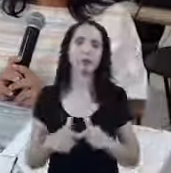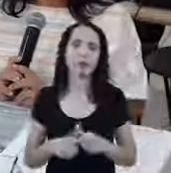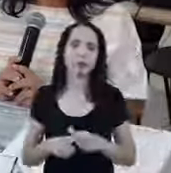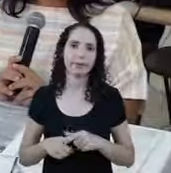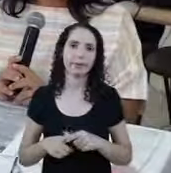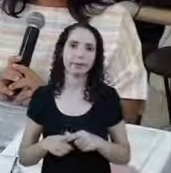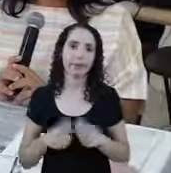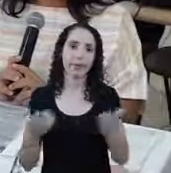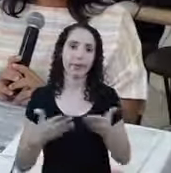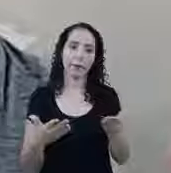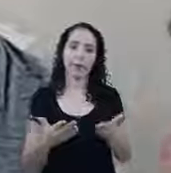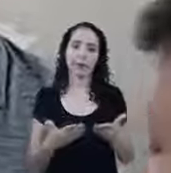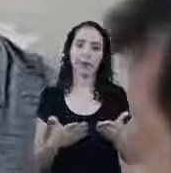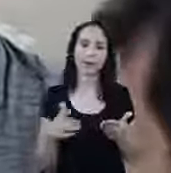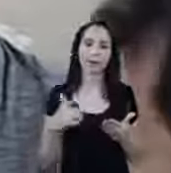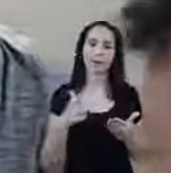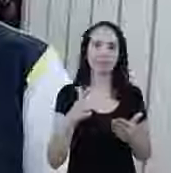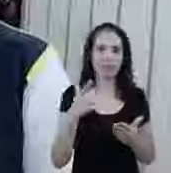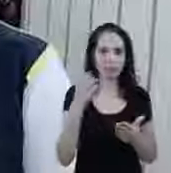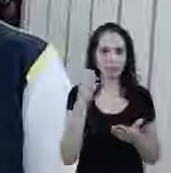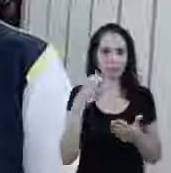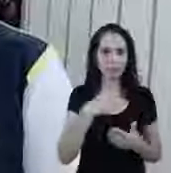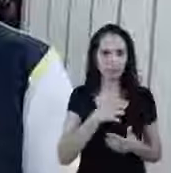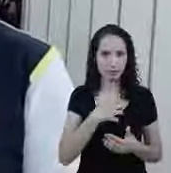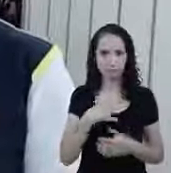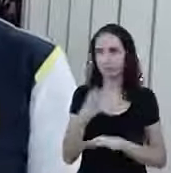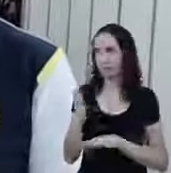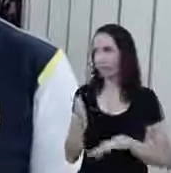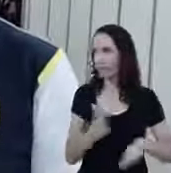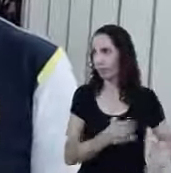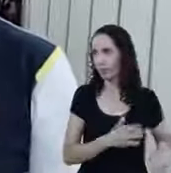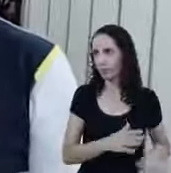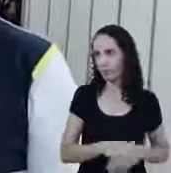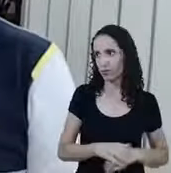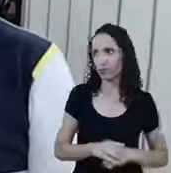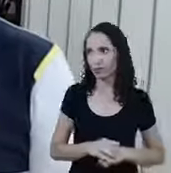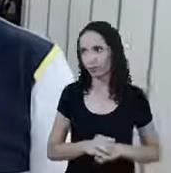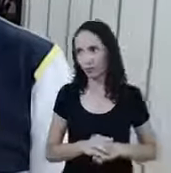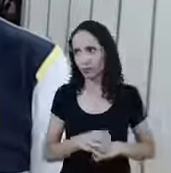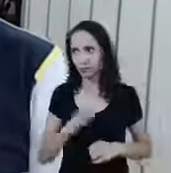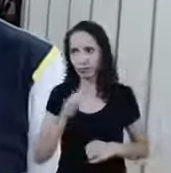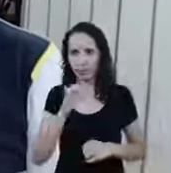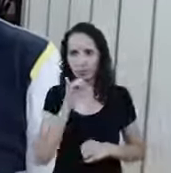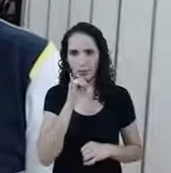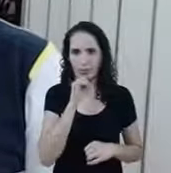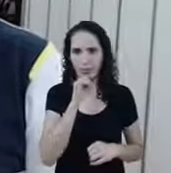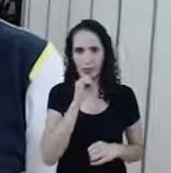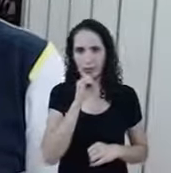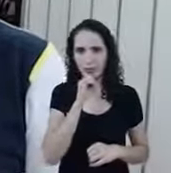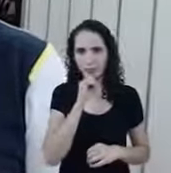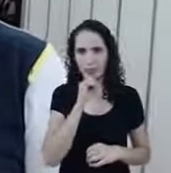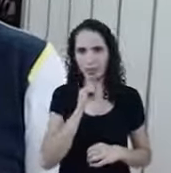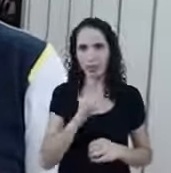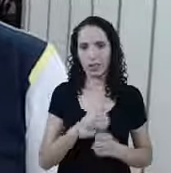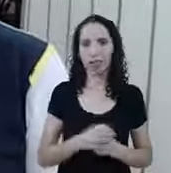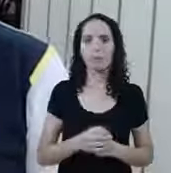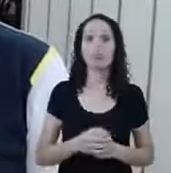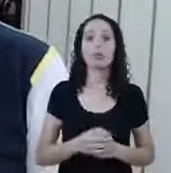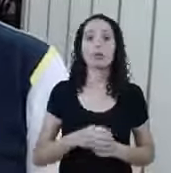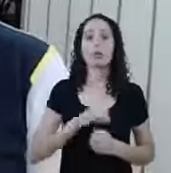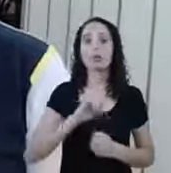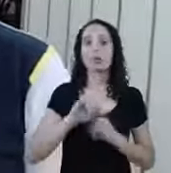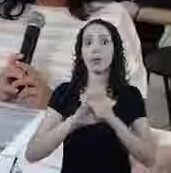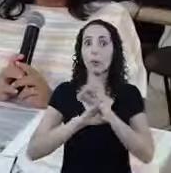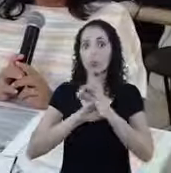Podem Incorrer as sanções da lei Exato Você se autodeclarar Depois lá na frente Isso daí vai estar registrado, né? Sim